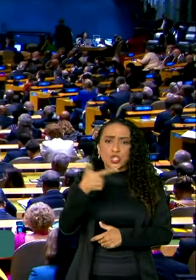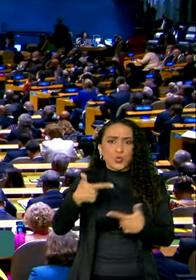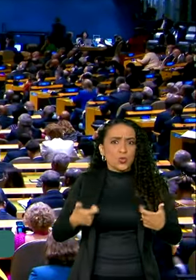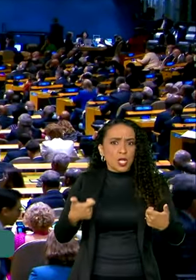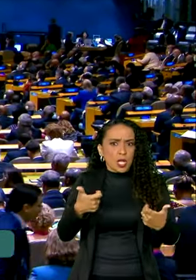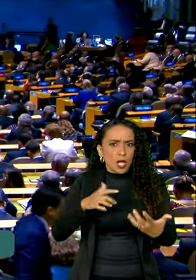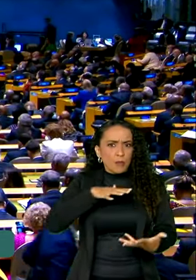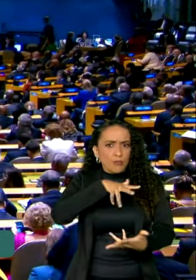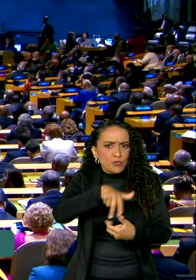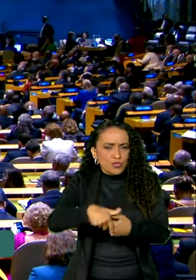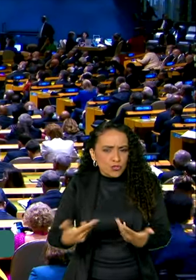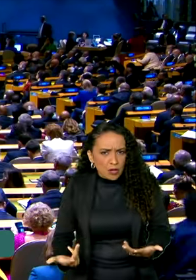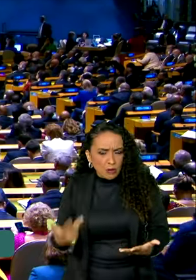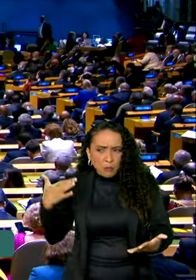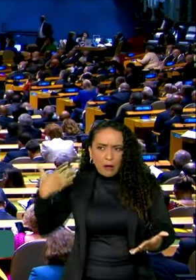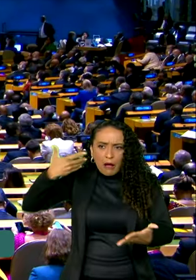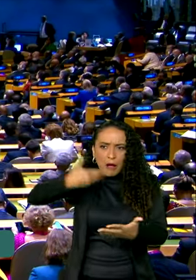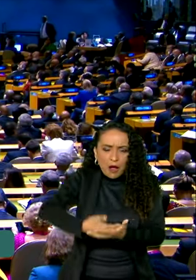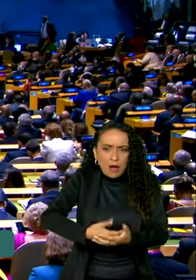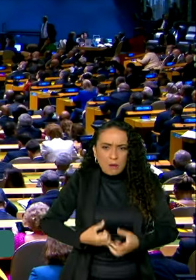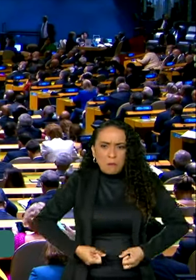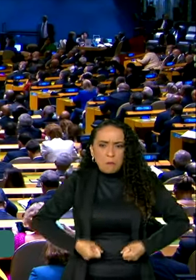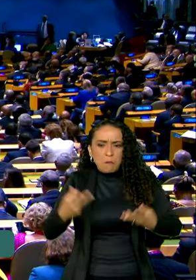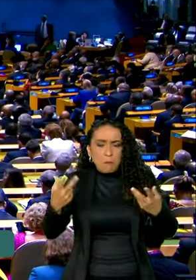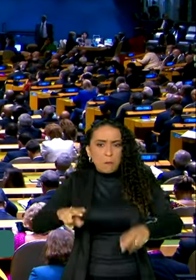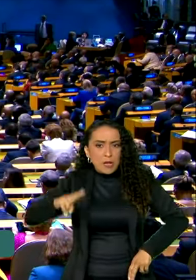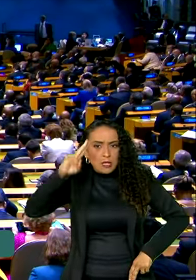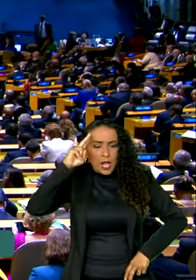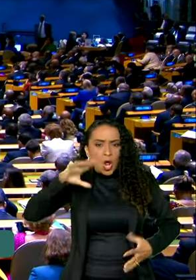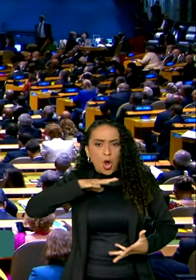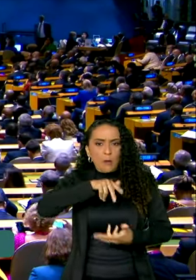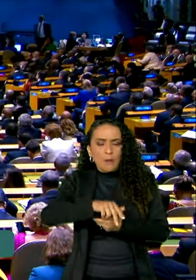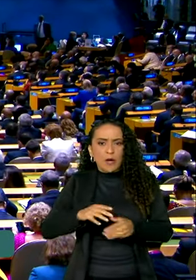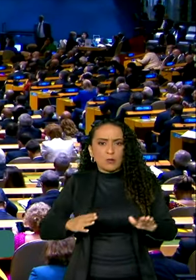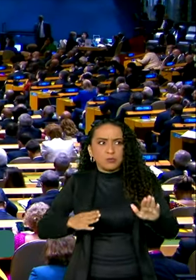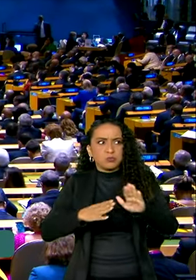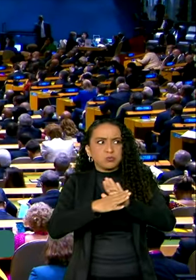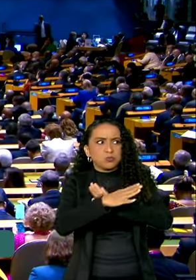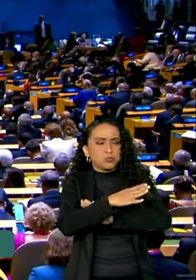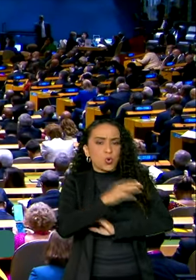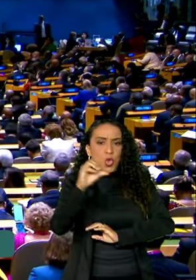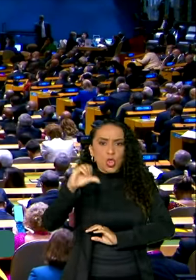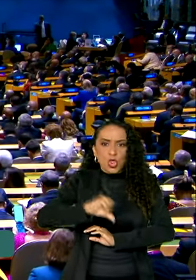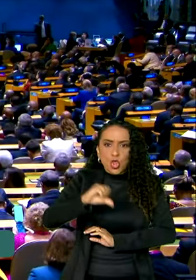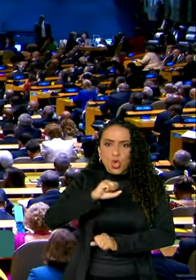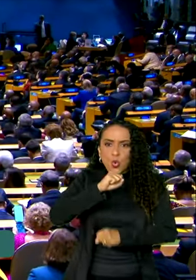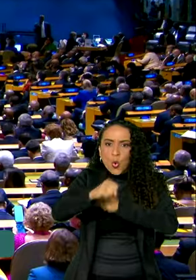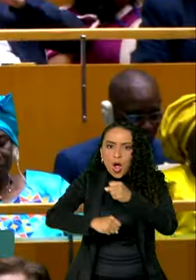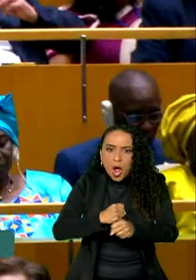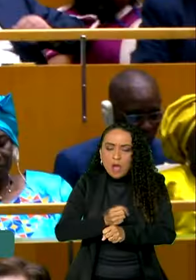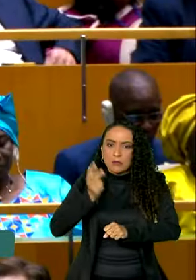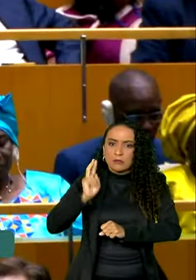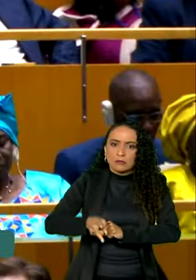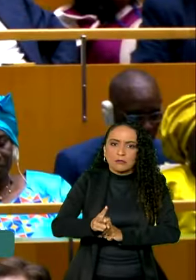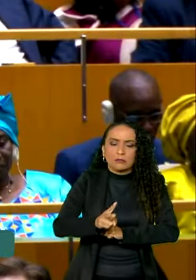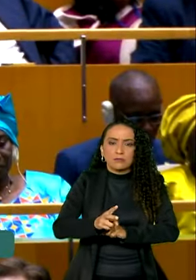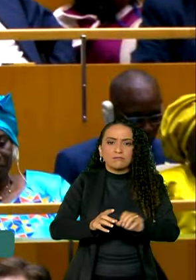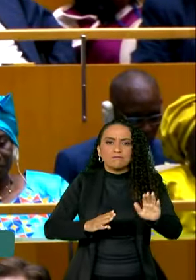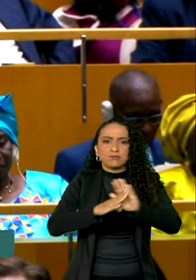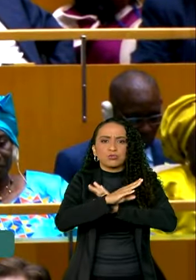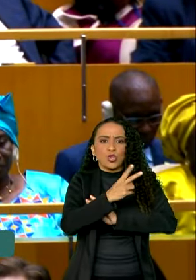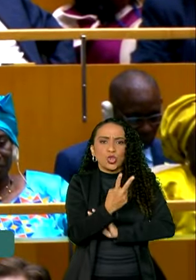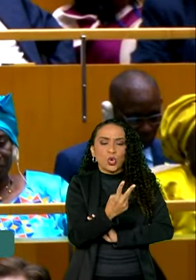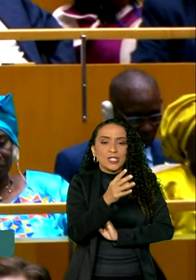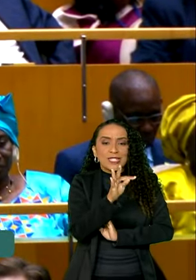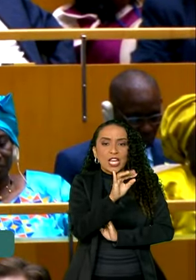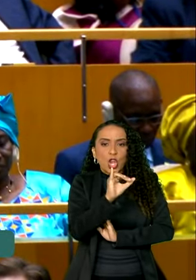Mundial. Os gastos militares globais cresceram pelo nono ano consecutivo e atingiram 2